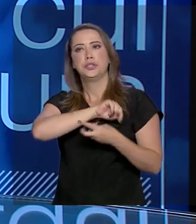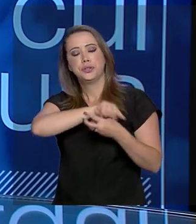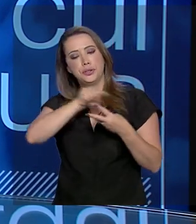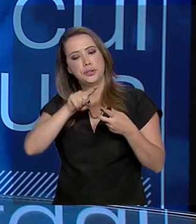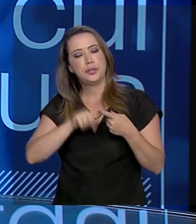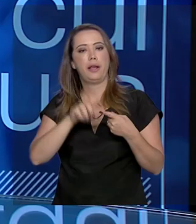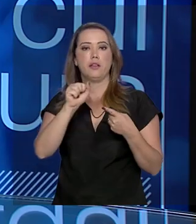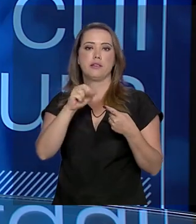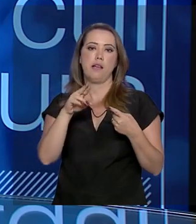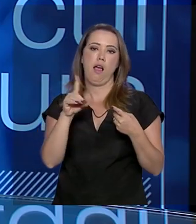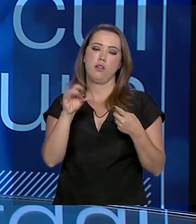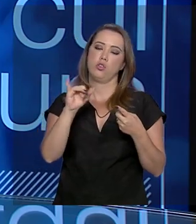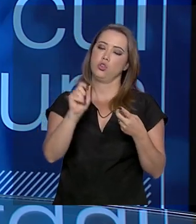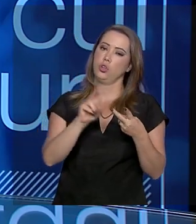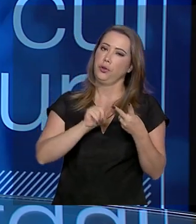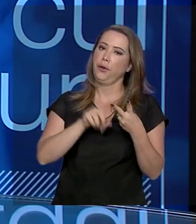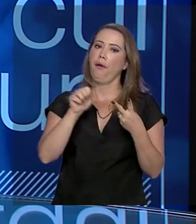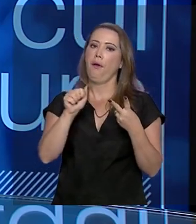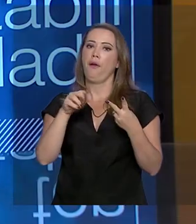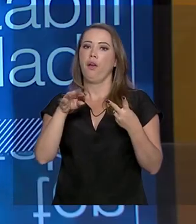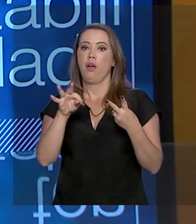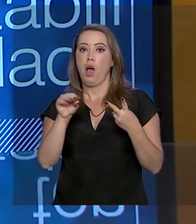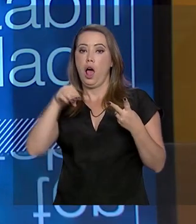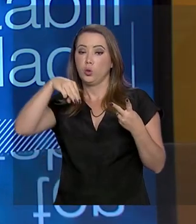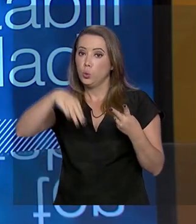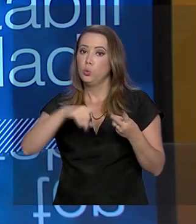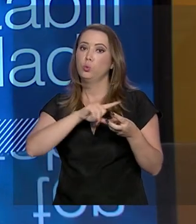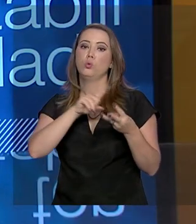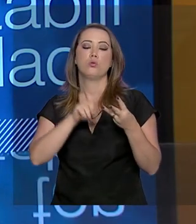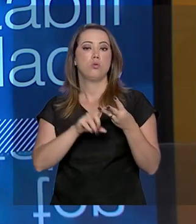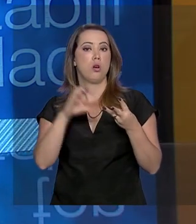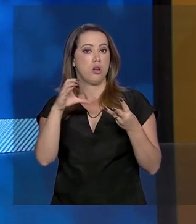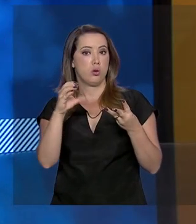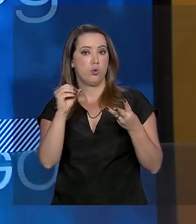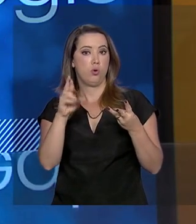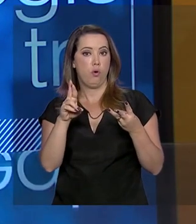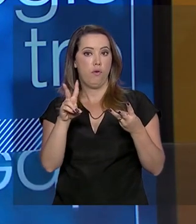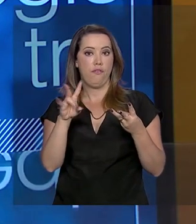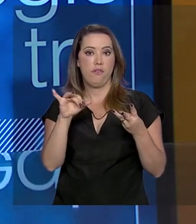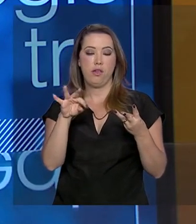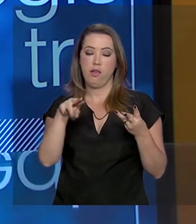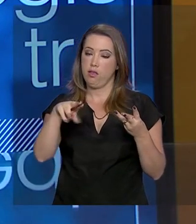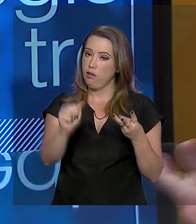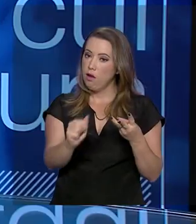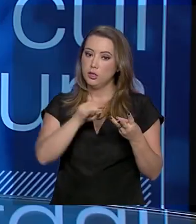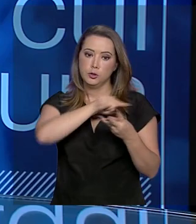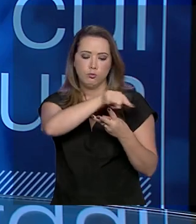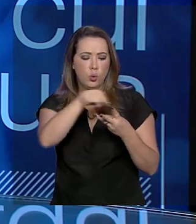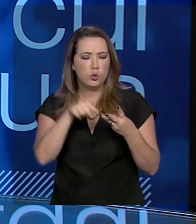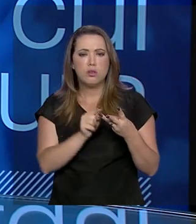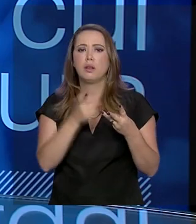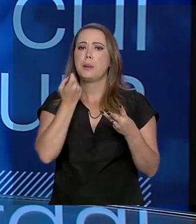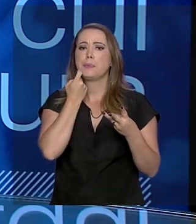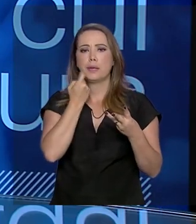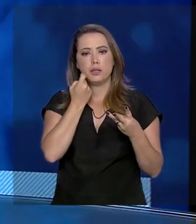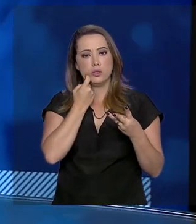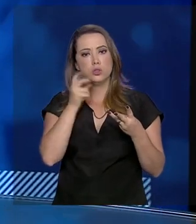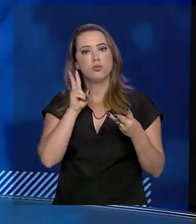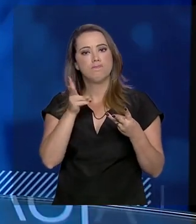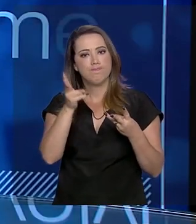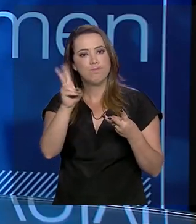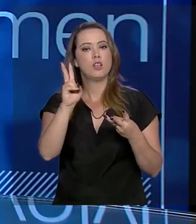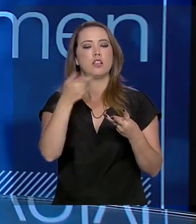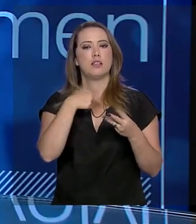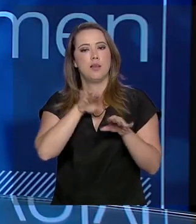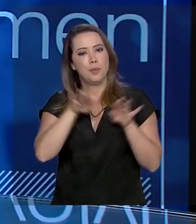A sardinha, o atum, a corvina. Então, são peixes que são muito capturados e estão mais presentes na mesa do